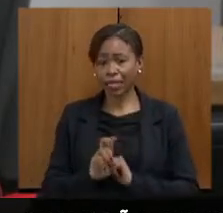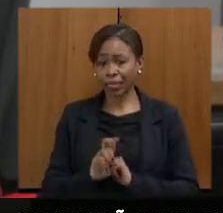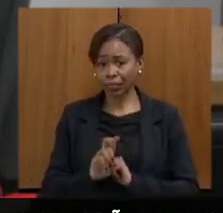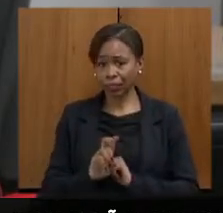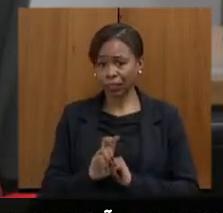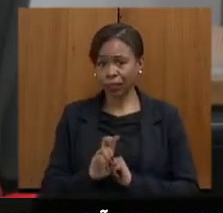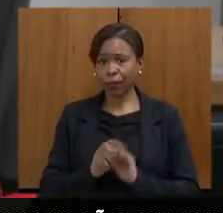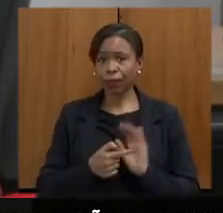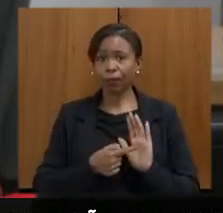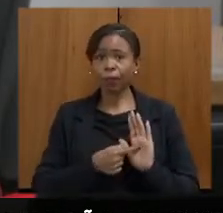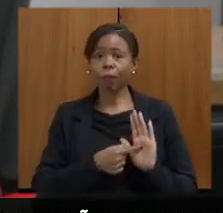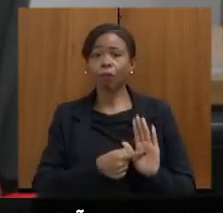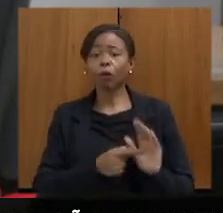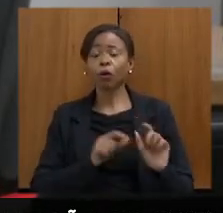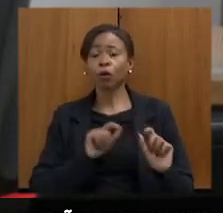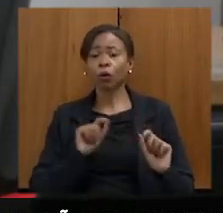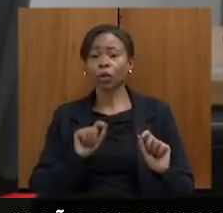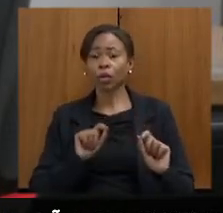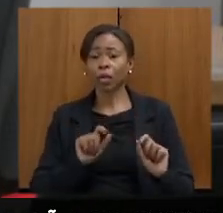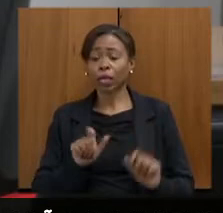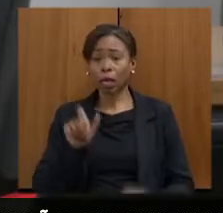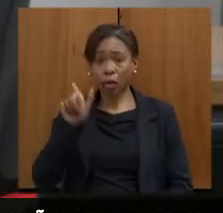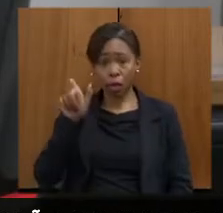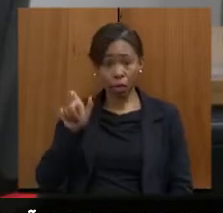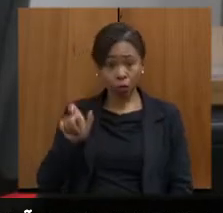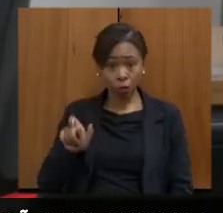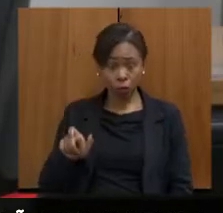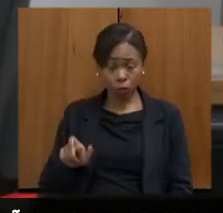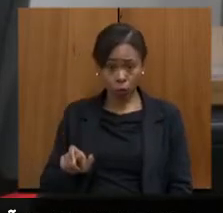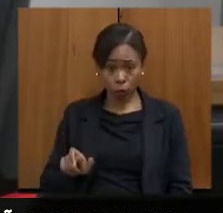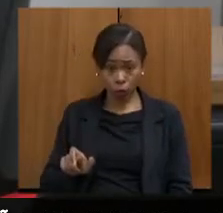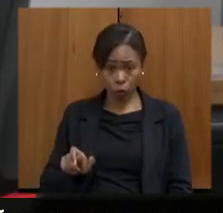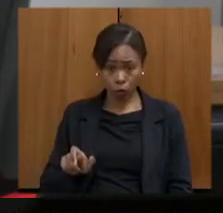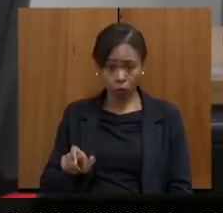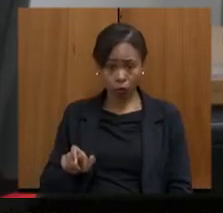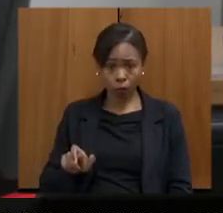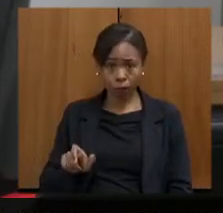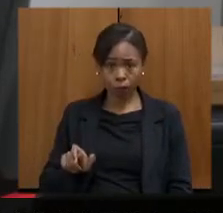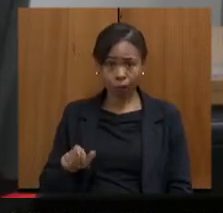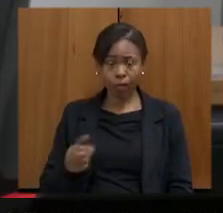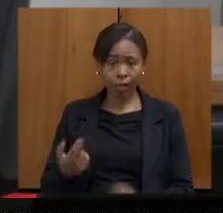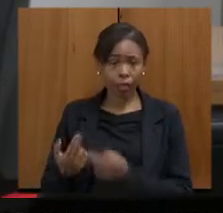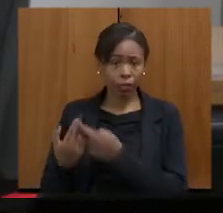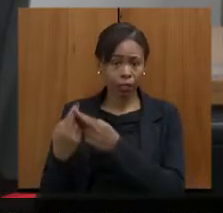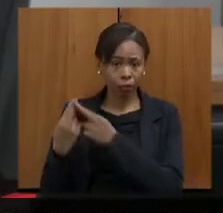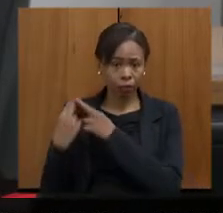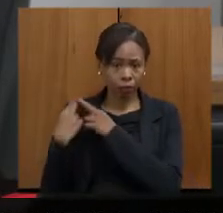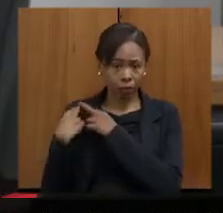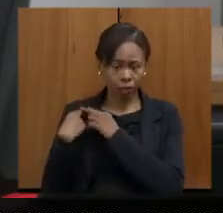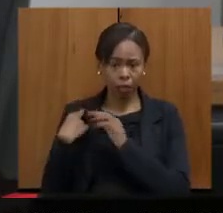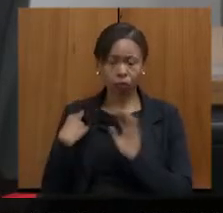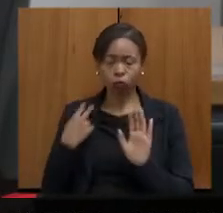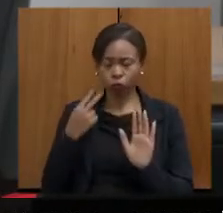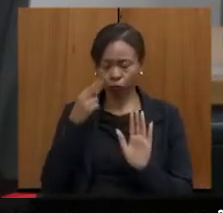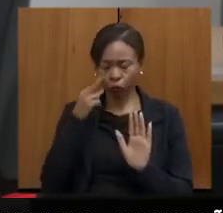dizendo o compromissário, o compromissário que é... Vou pegar direitinho aqui.